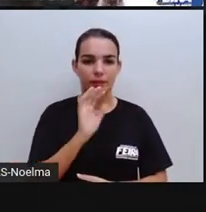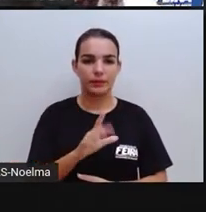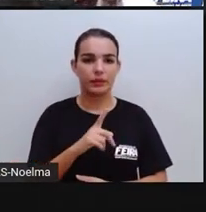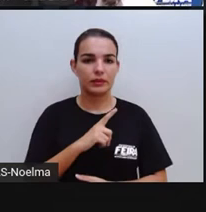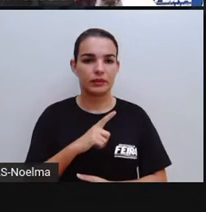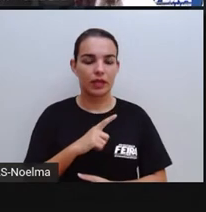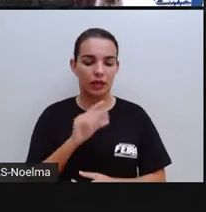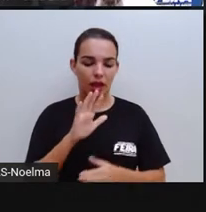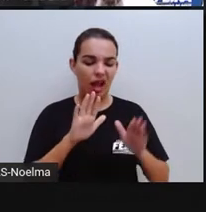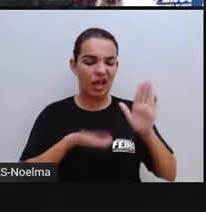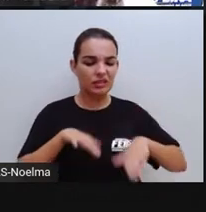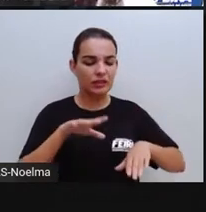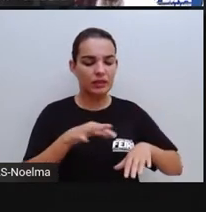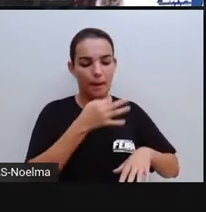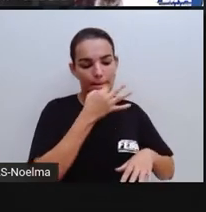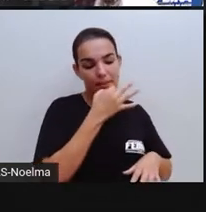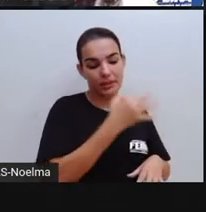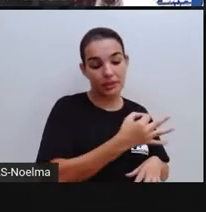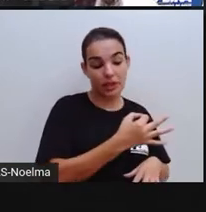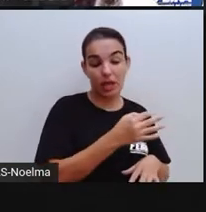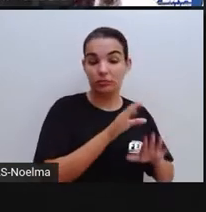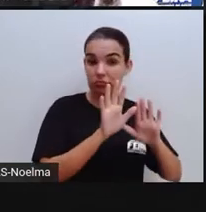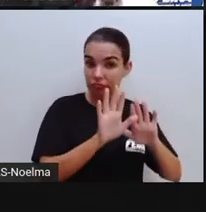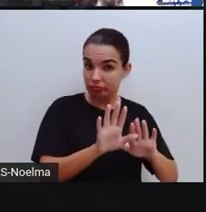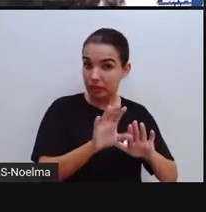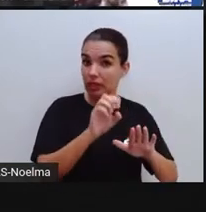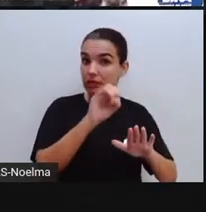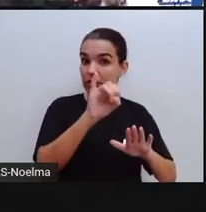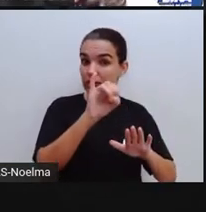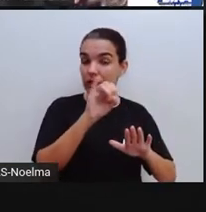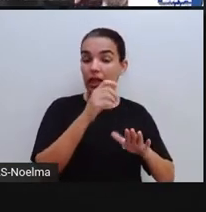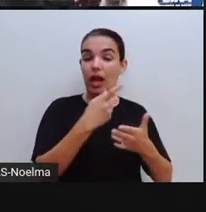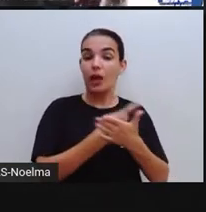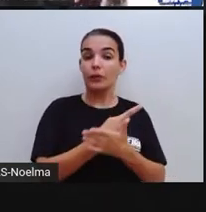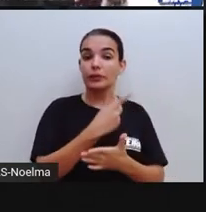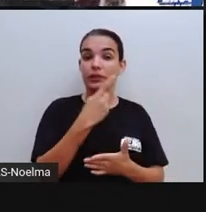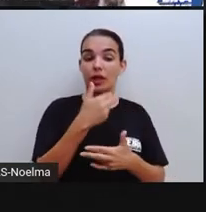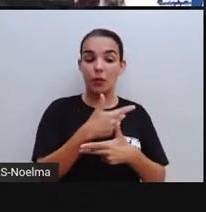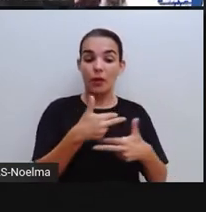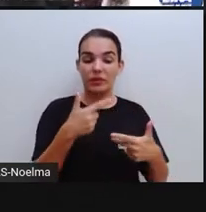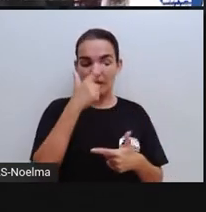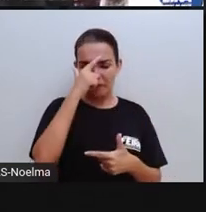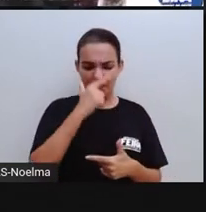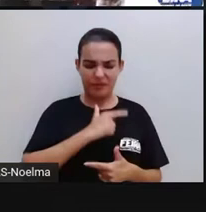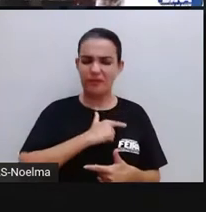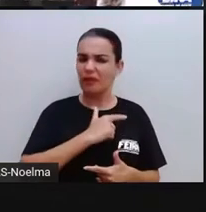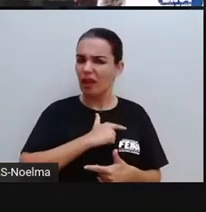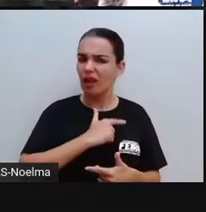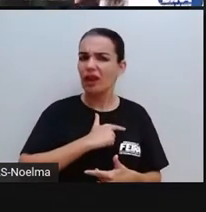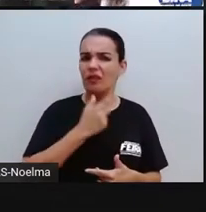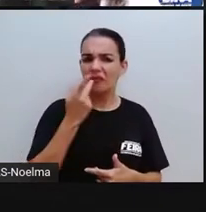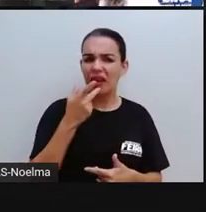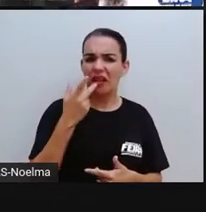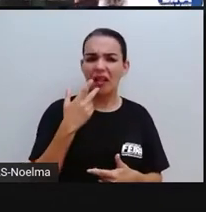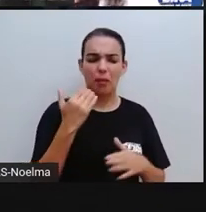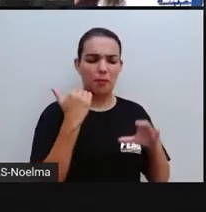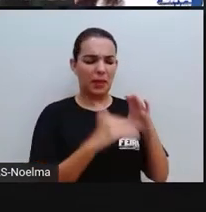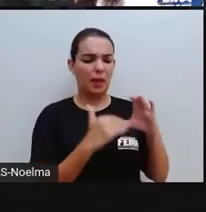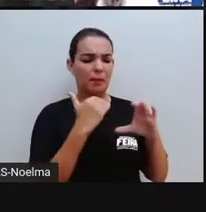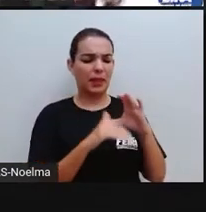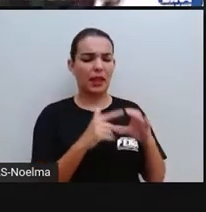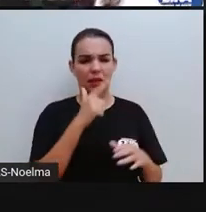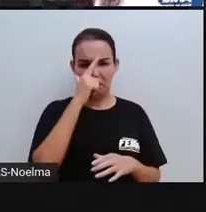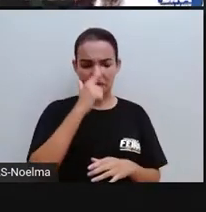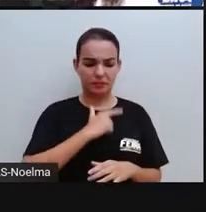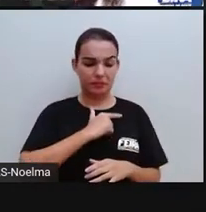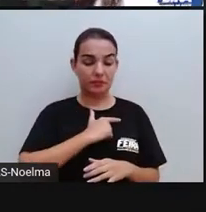mesmo, o segundo ano, é algo que é muito feio, inclusive, né? A gente vê, muitas vezes a pessoa vai lá, coloca um comentário,